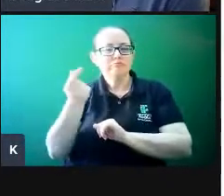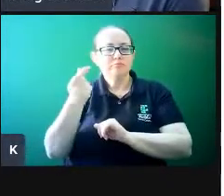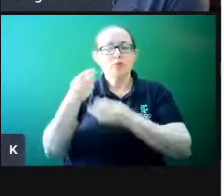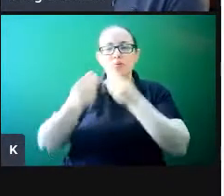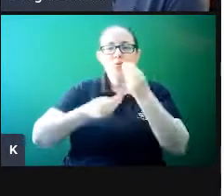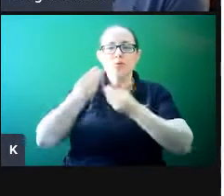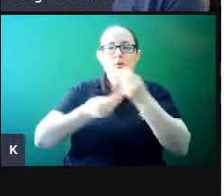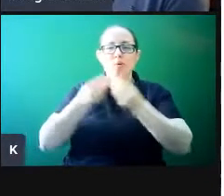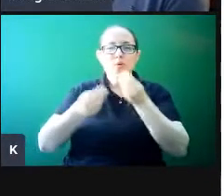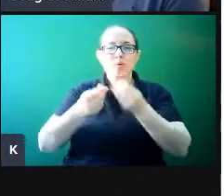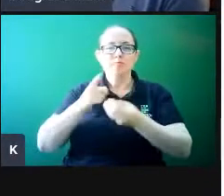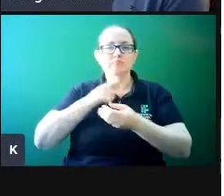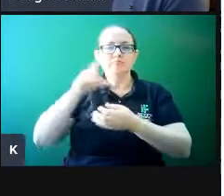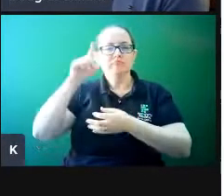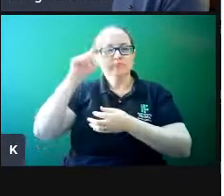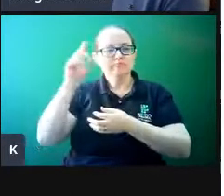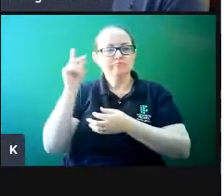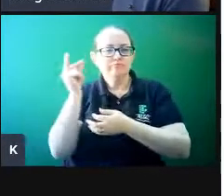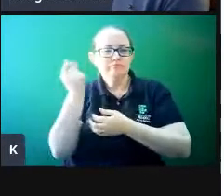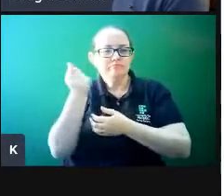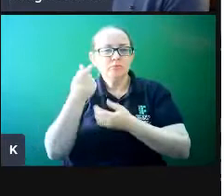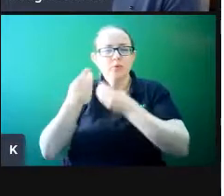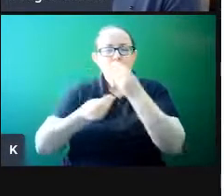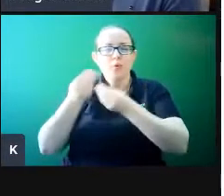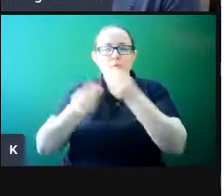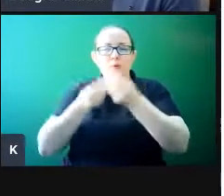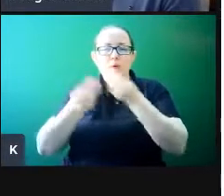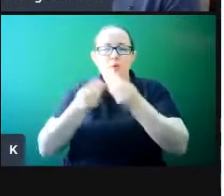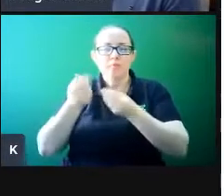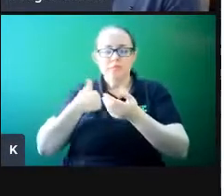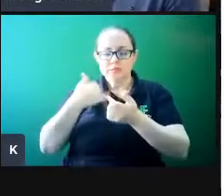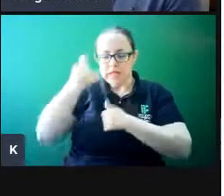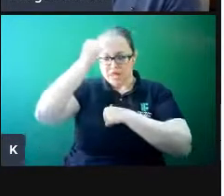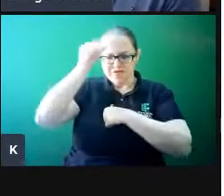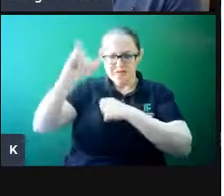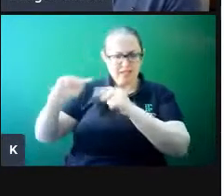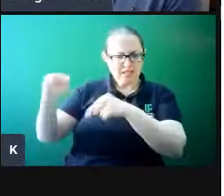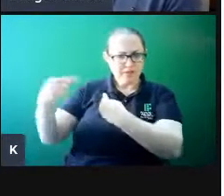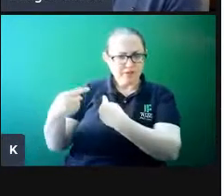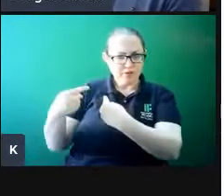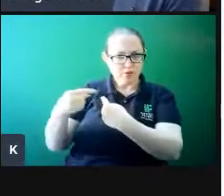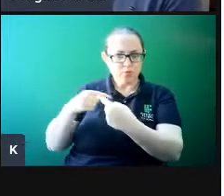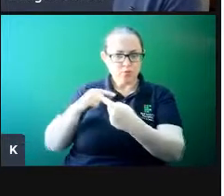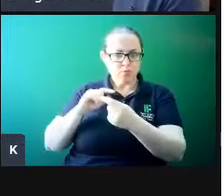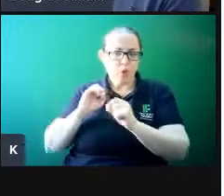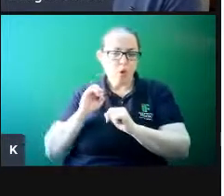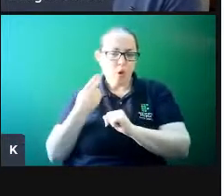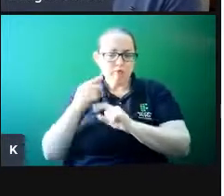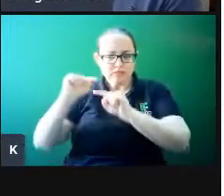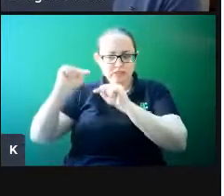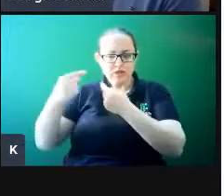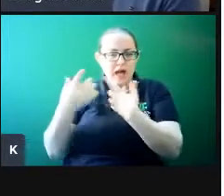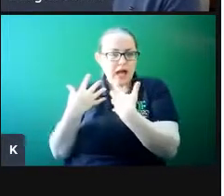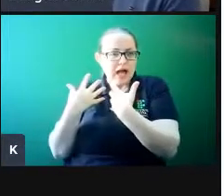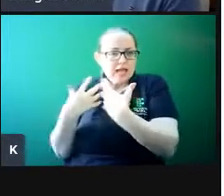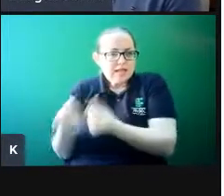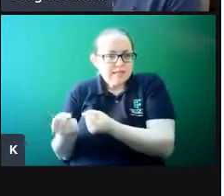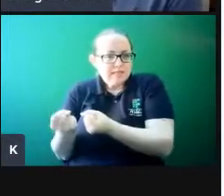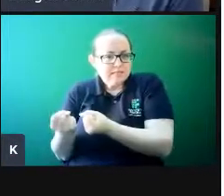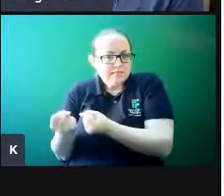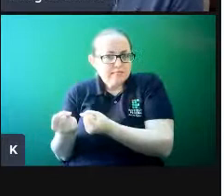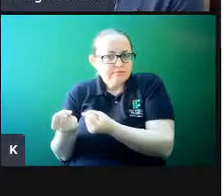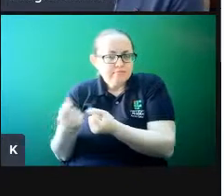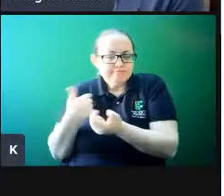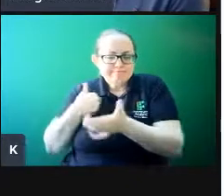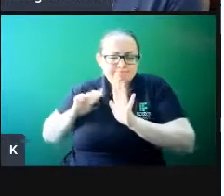crescimento. A gente evita desafios ou a gente abraça desafios? A gente fica na defensiva e